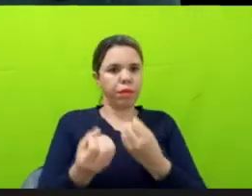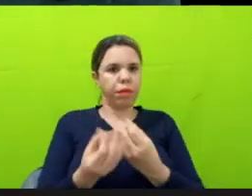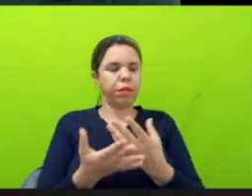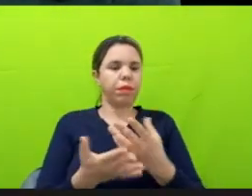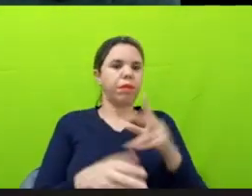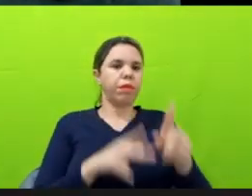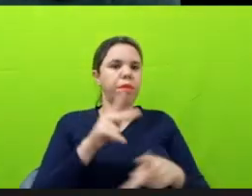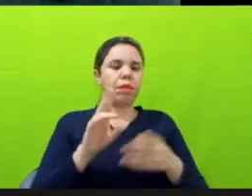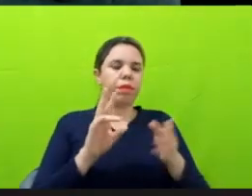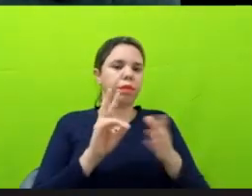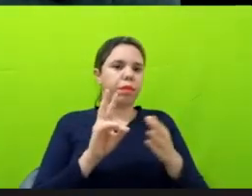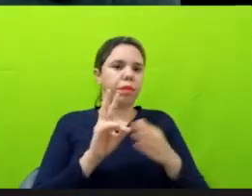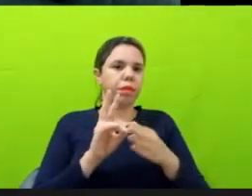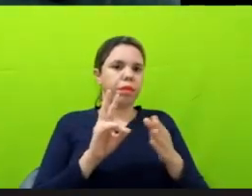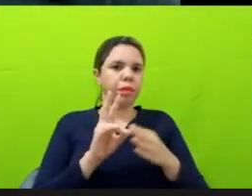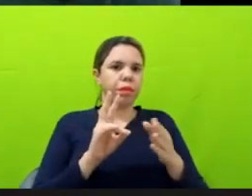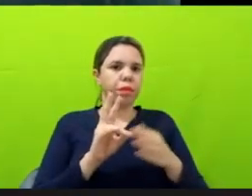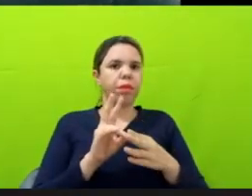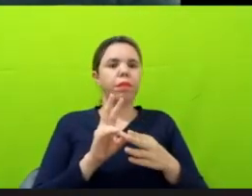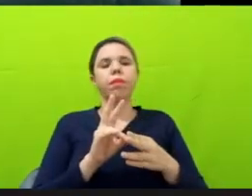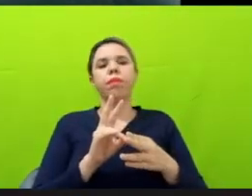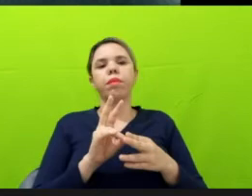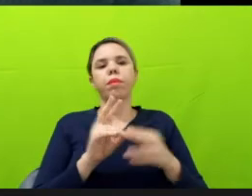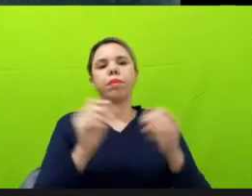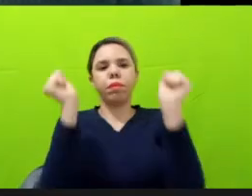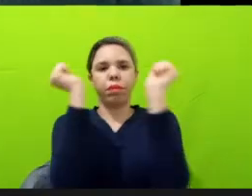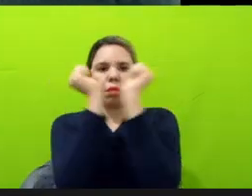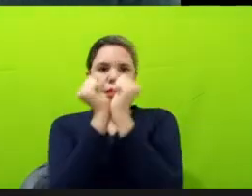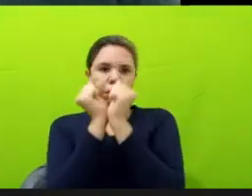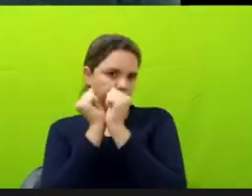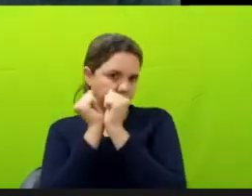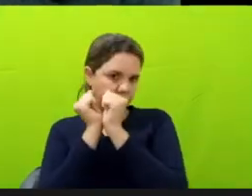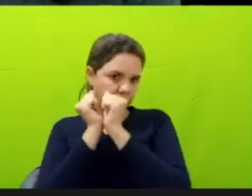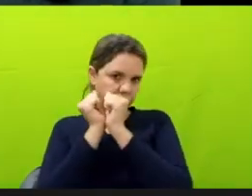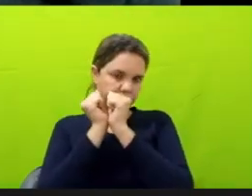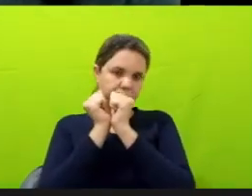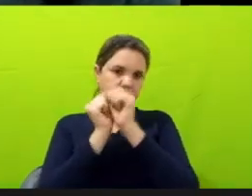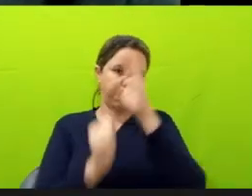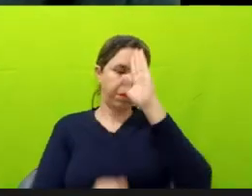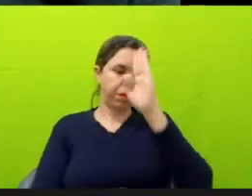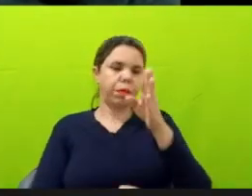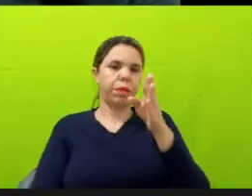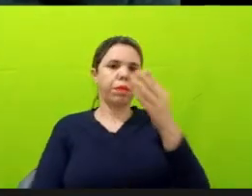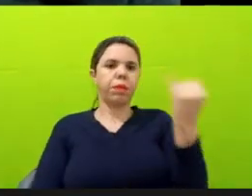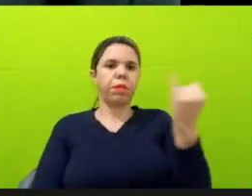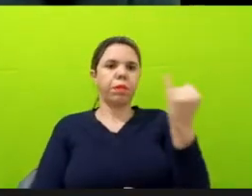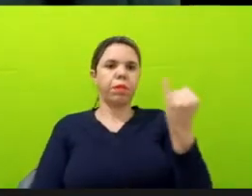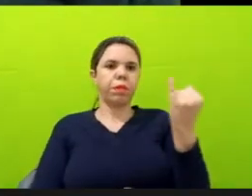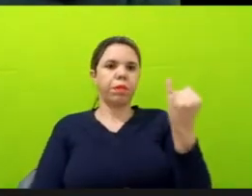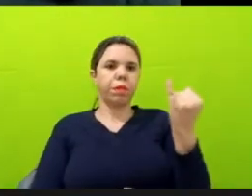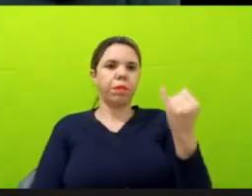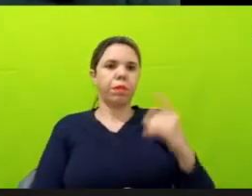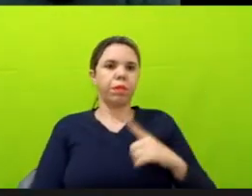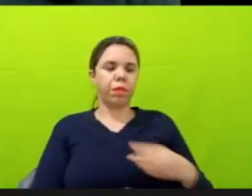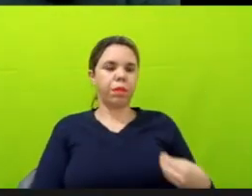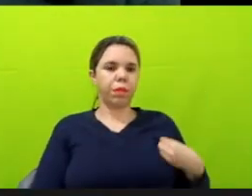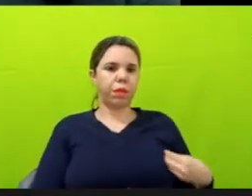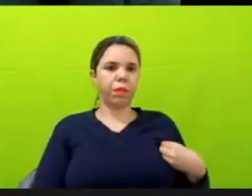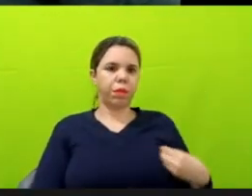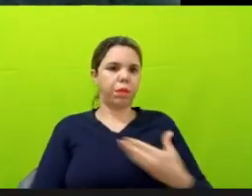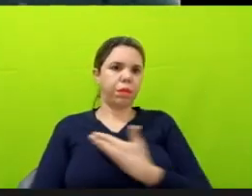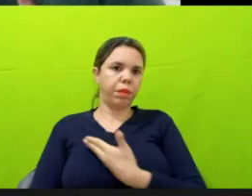é um princípio fundamental para que se existam políticas públicas direcionadas, né, a essas